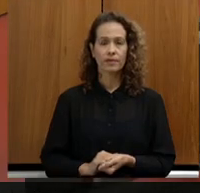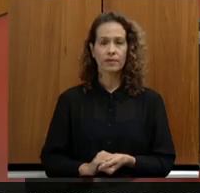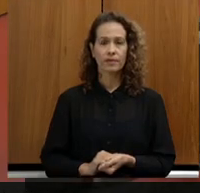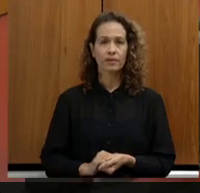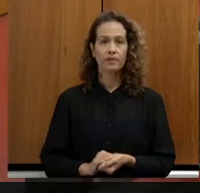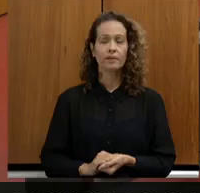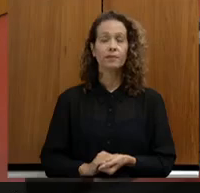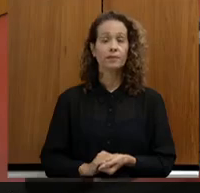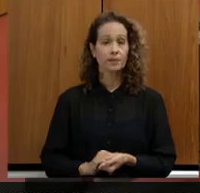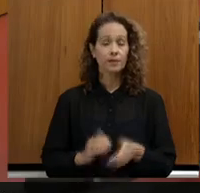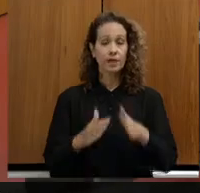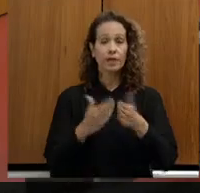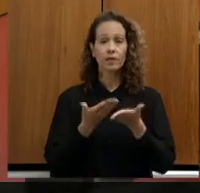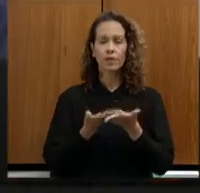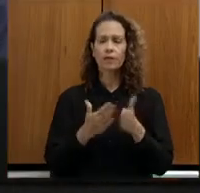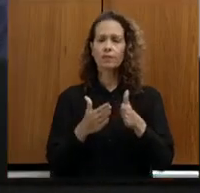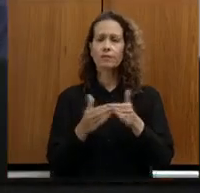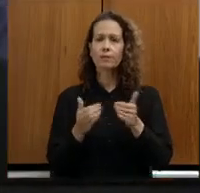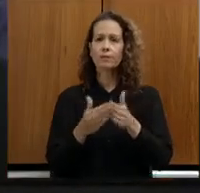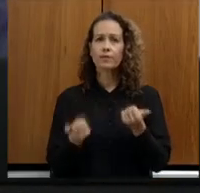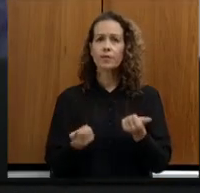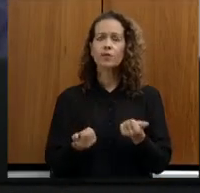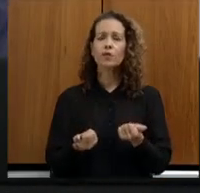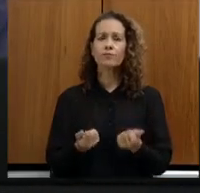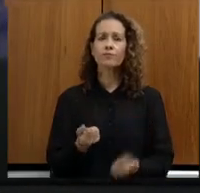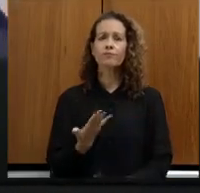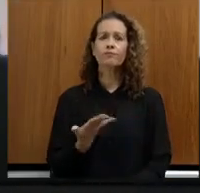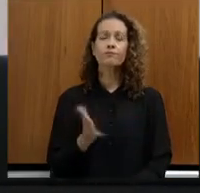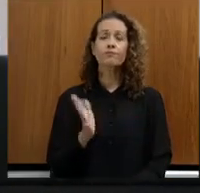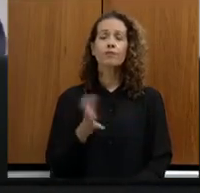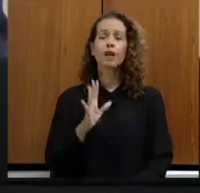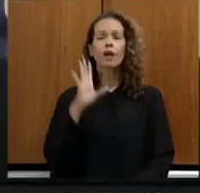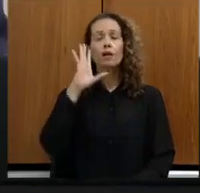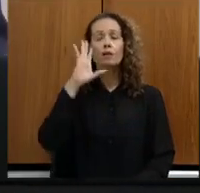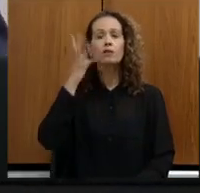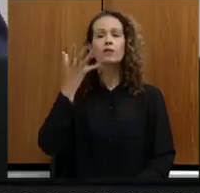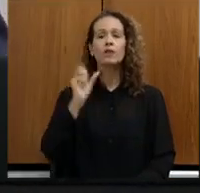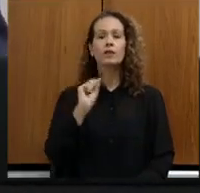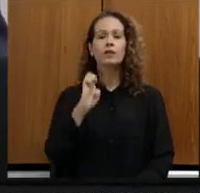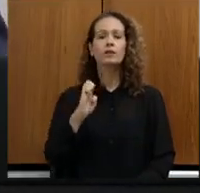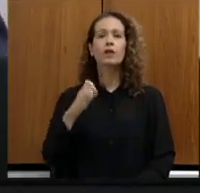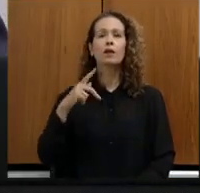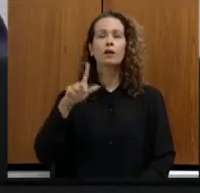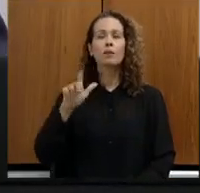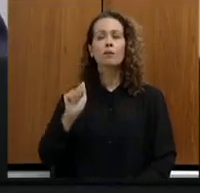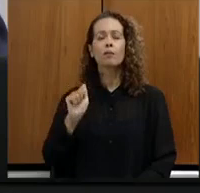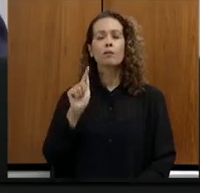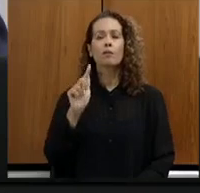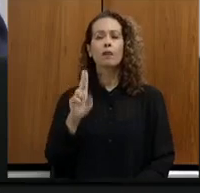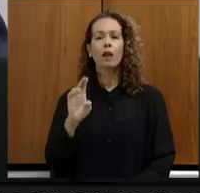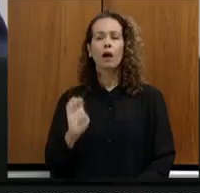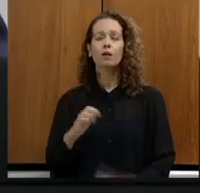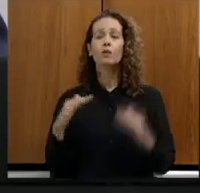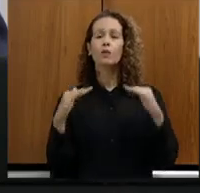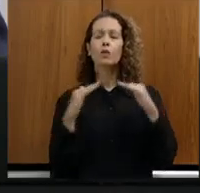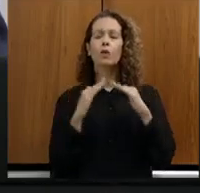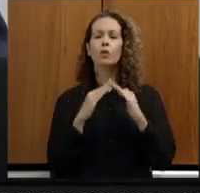Requerimento solicitando providências a CGOV e a CEPLAG para que se implemente o acordo número